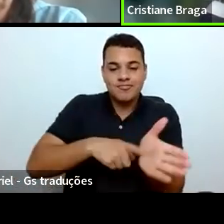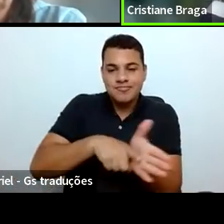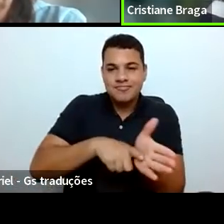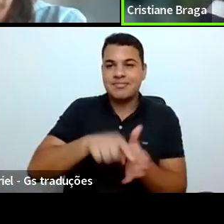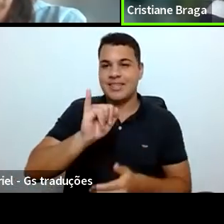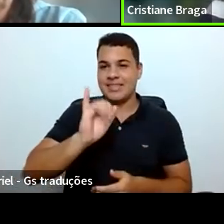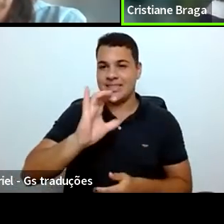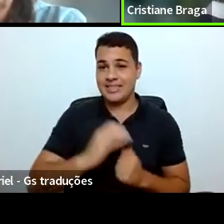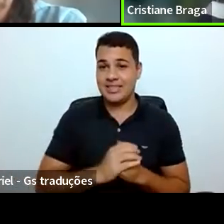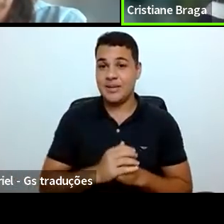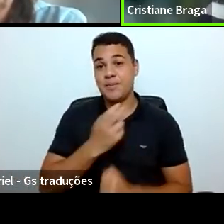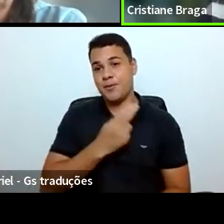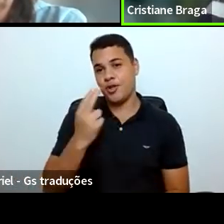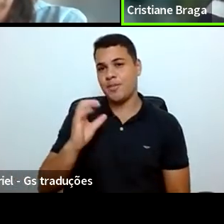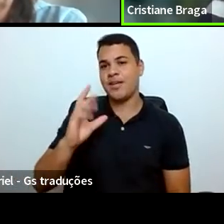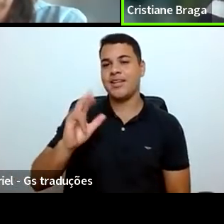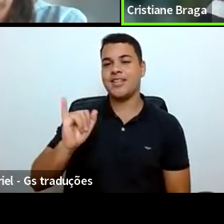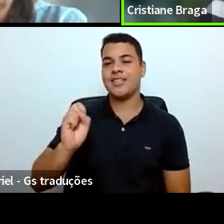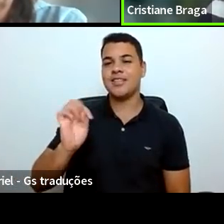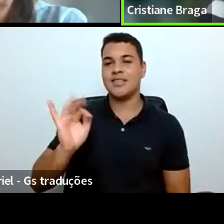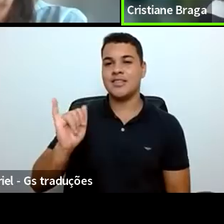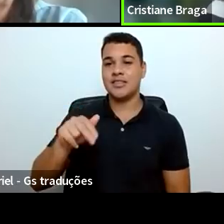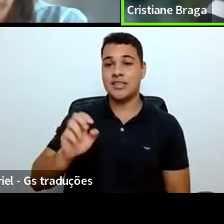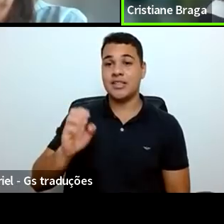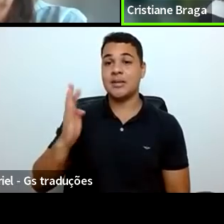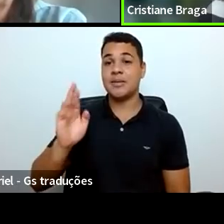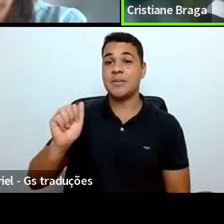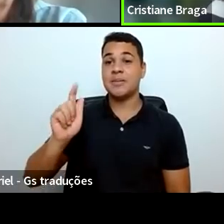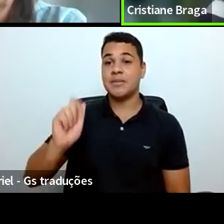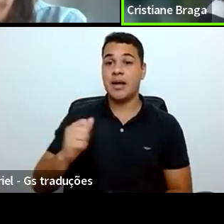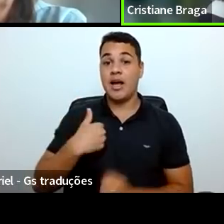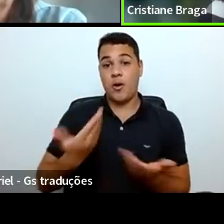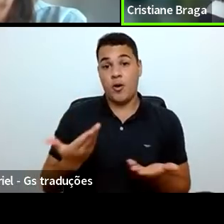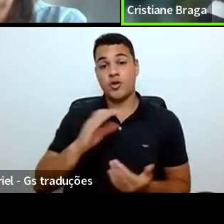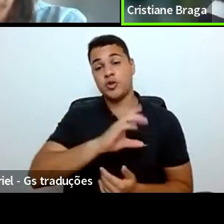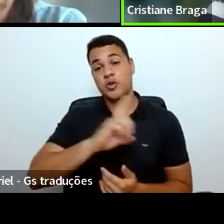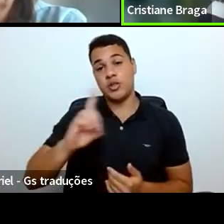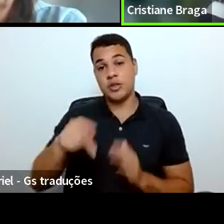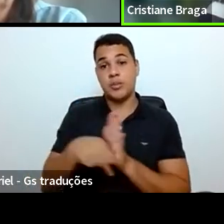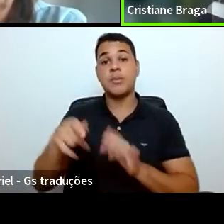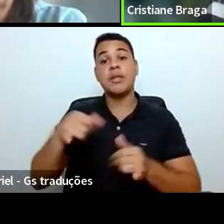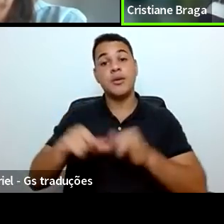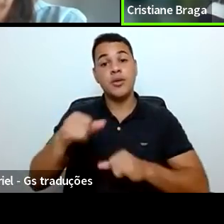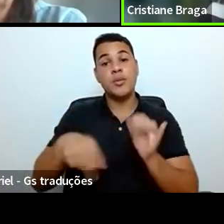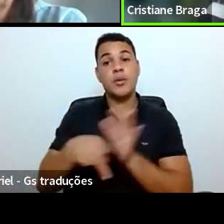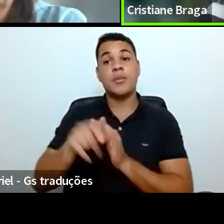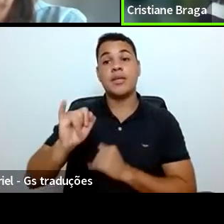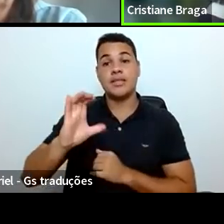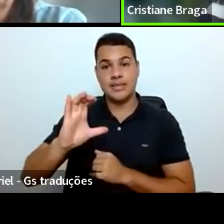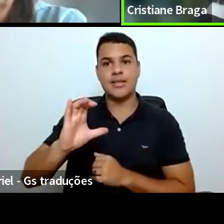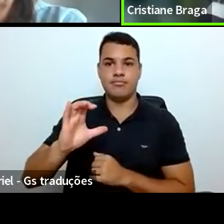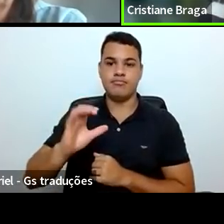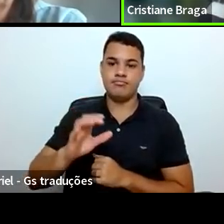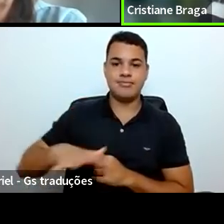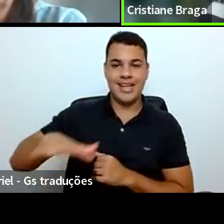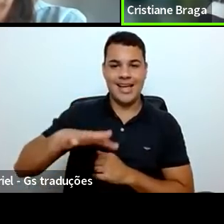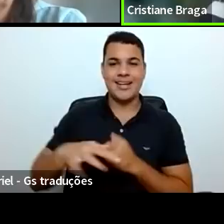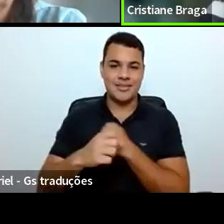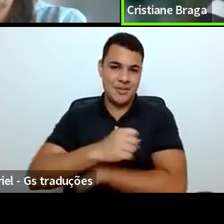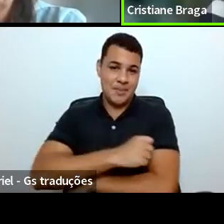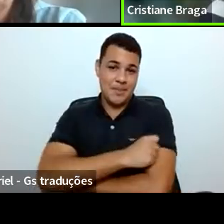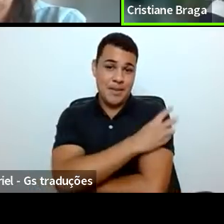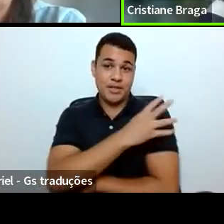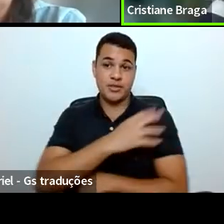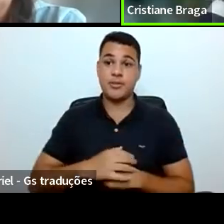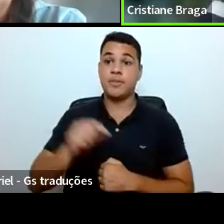foi dito, me chamo Cristiane Braga, atualmente estou coordenando o Laboratório de Iniciação Científica na Educação Básica, um dos laboratórios